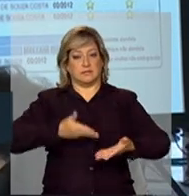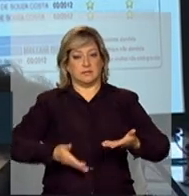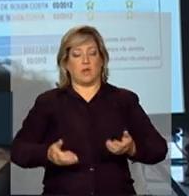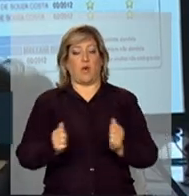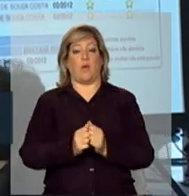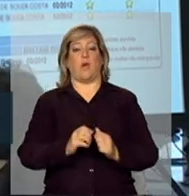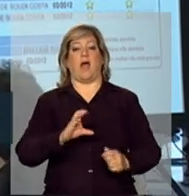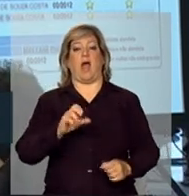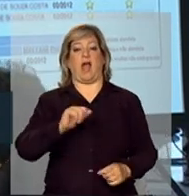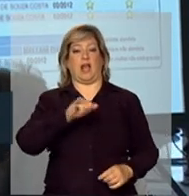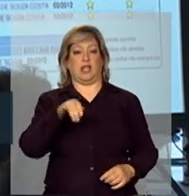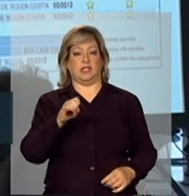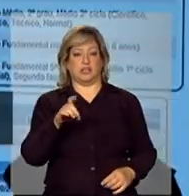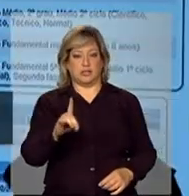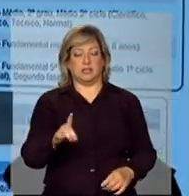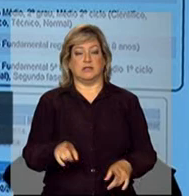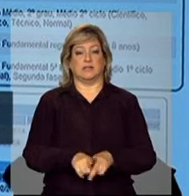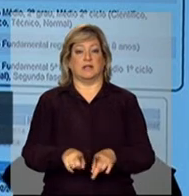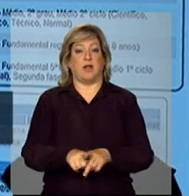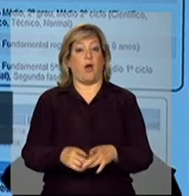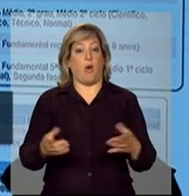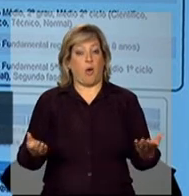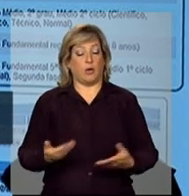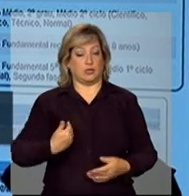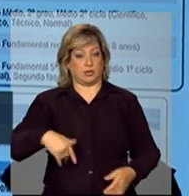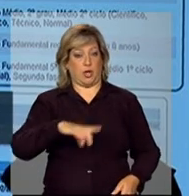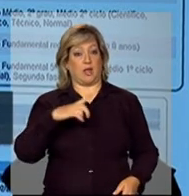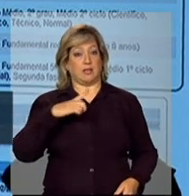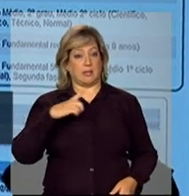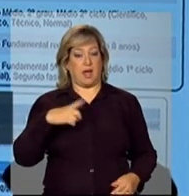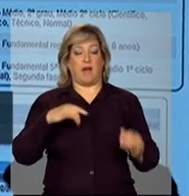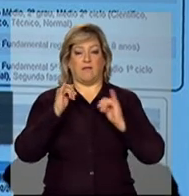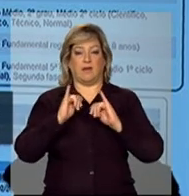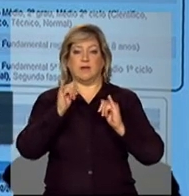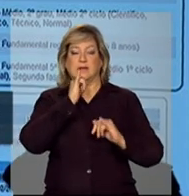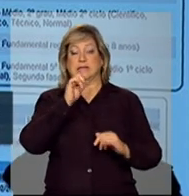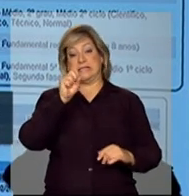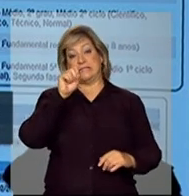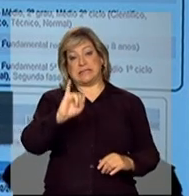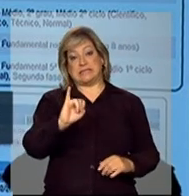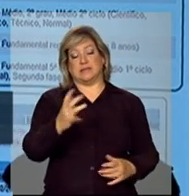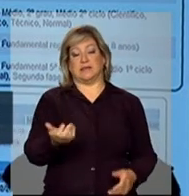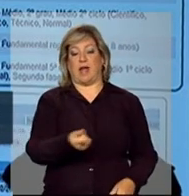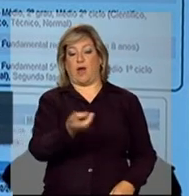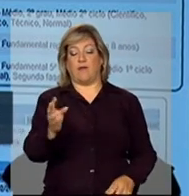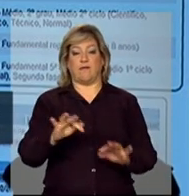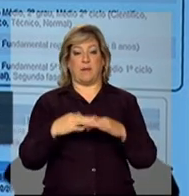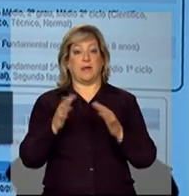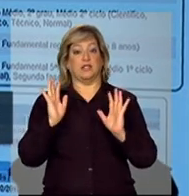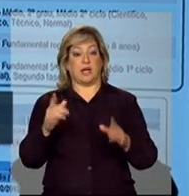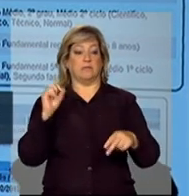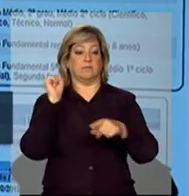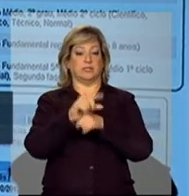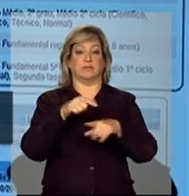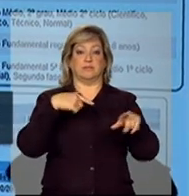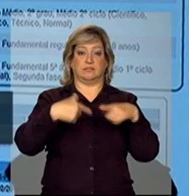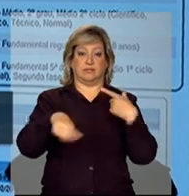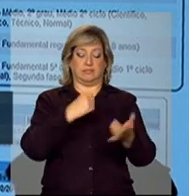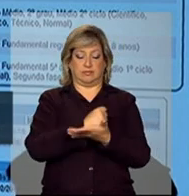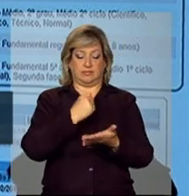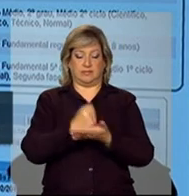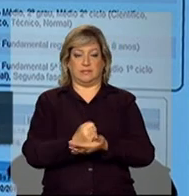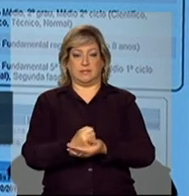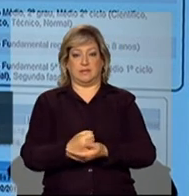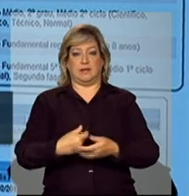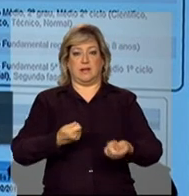com o Caged, e hoje nós temos informações, se essa família tem alguém trabalhando no mercado formal, já trabalhou, então, se essa família